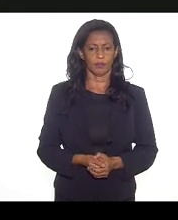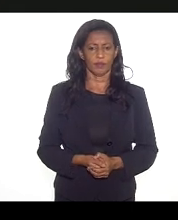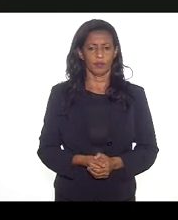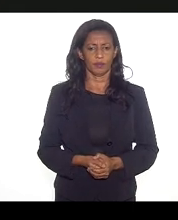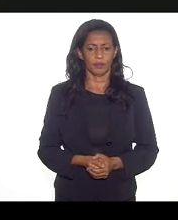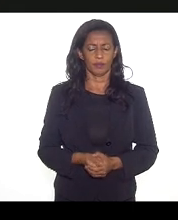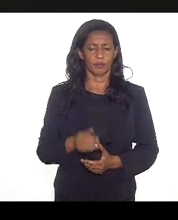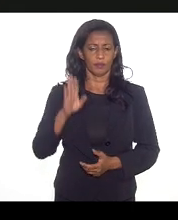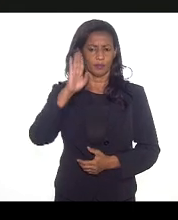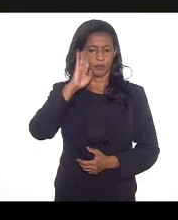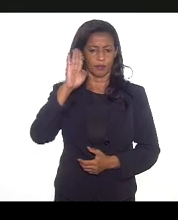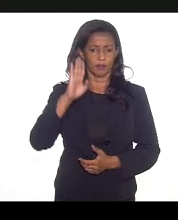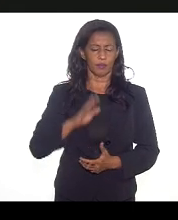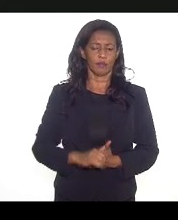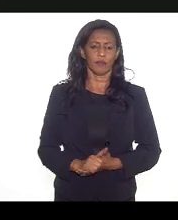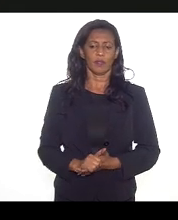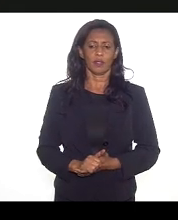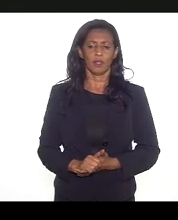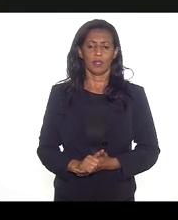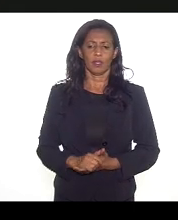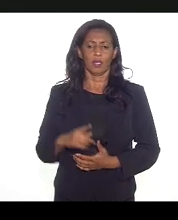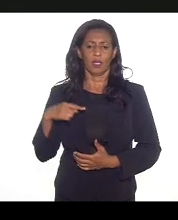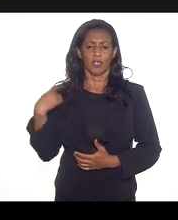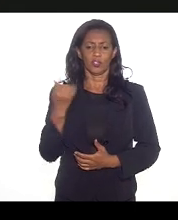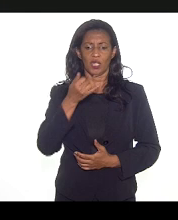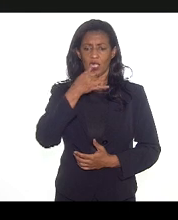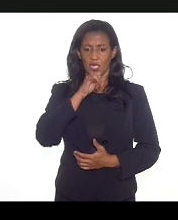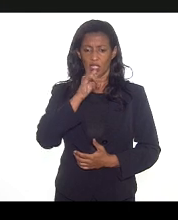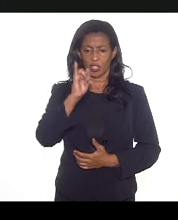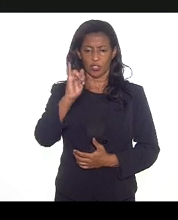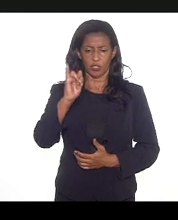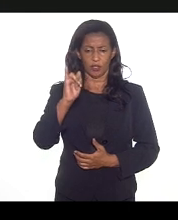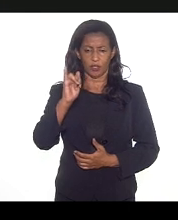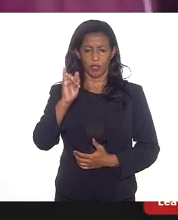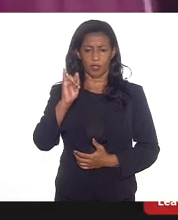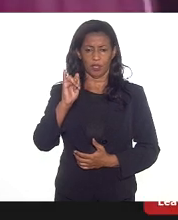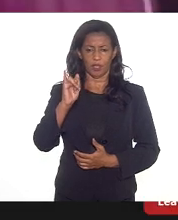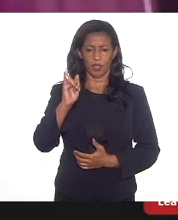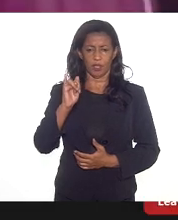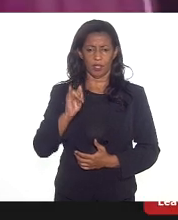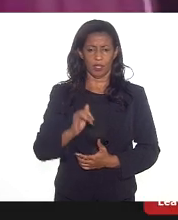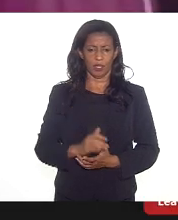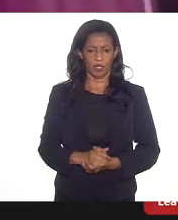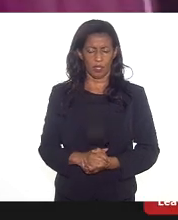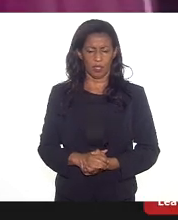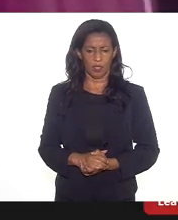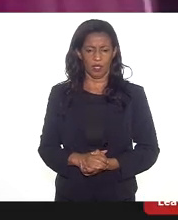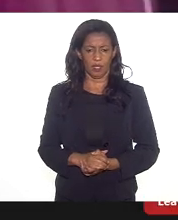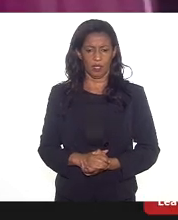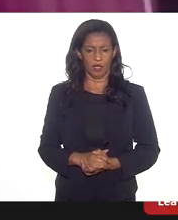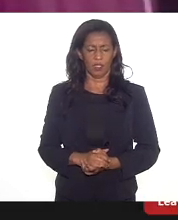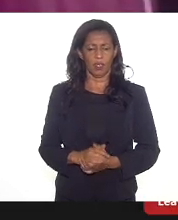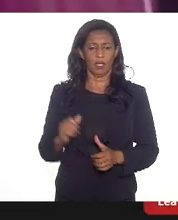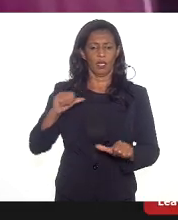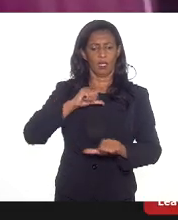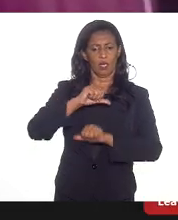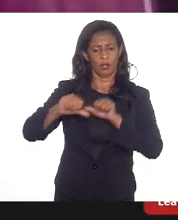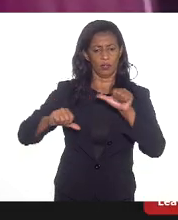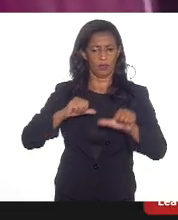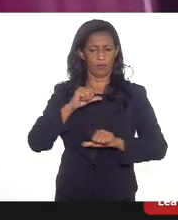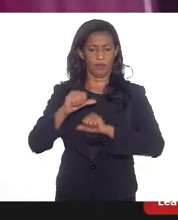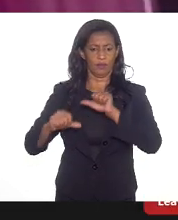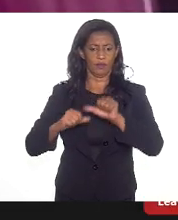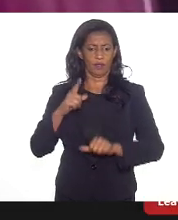Inclusive, principalmente, o potencial que a gente tem com a energia fotovoltaica, com matrizes de energética renováveis, a gente tem